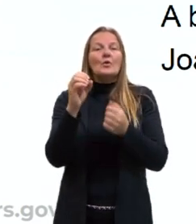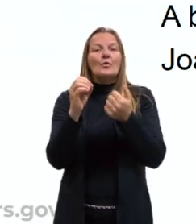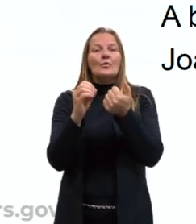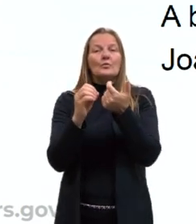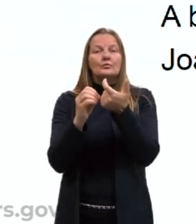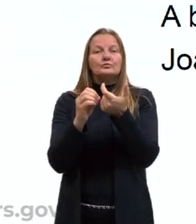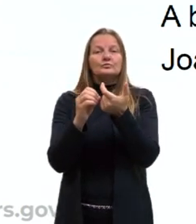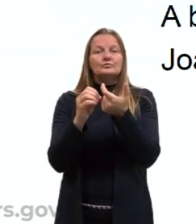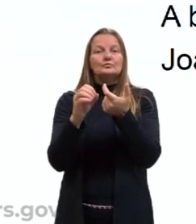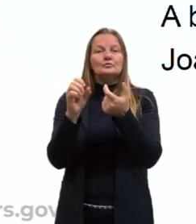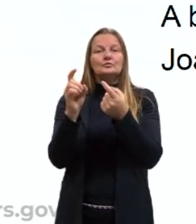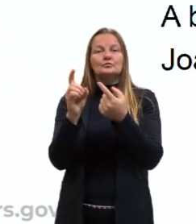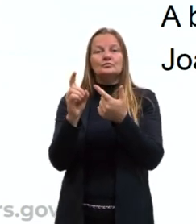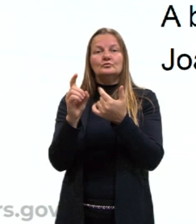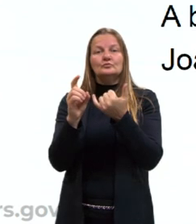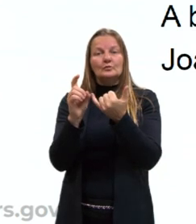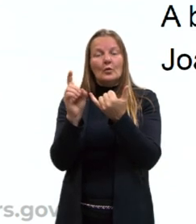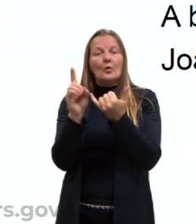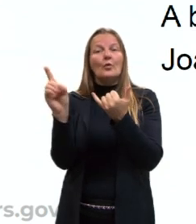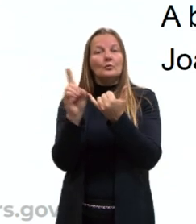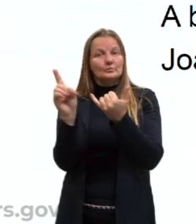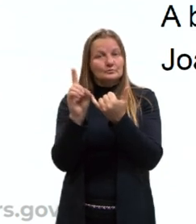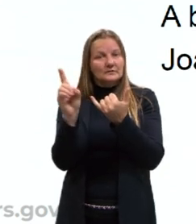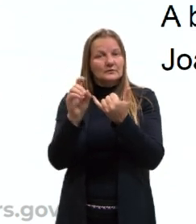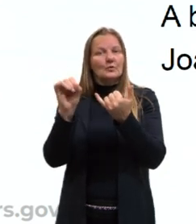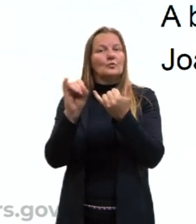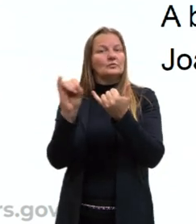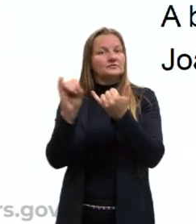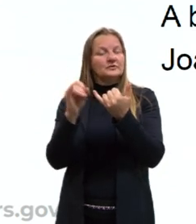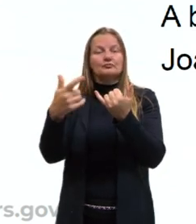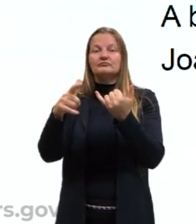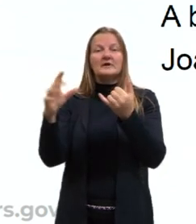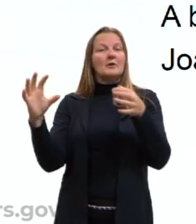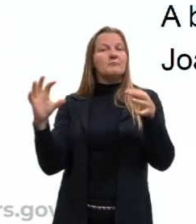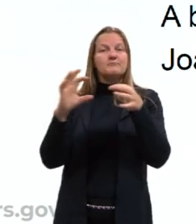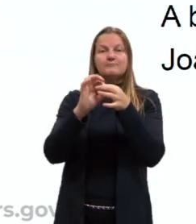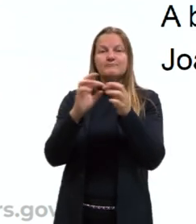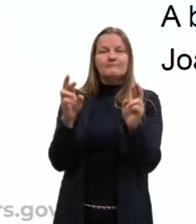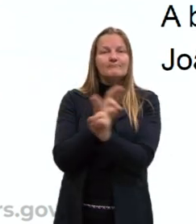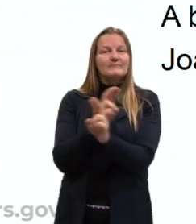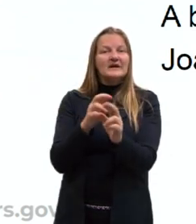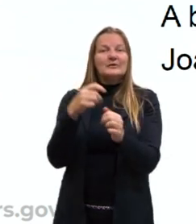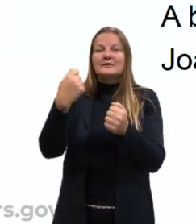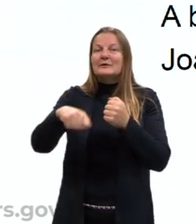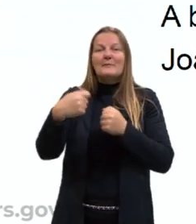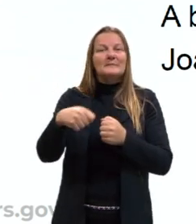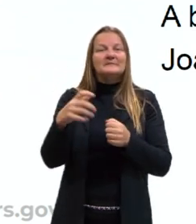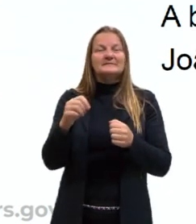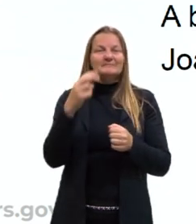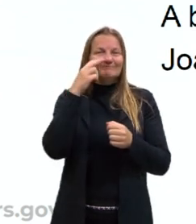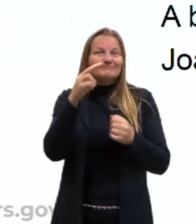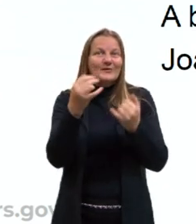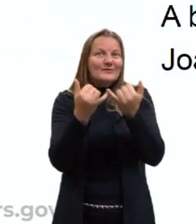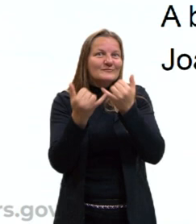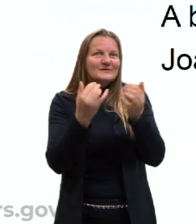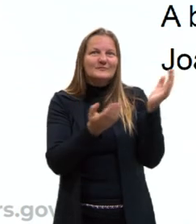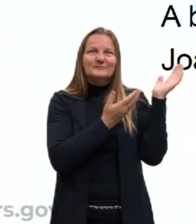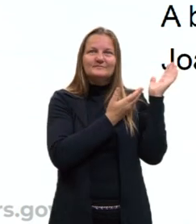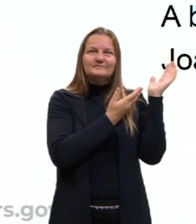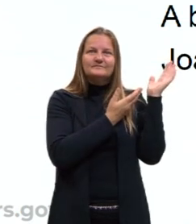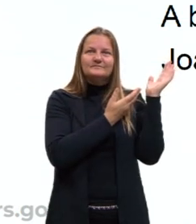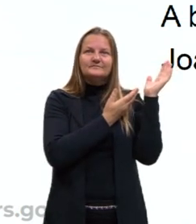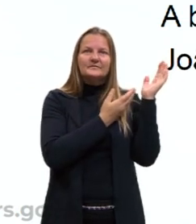seja direto ou indireto, relacionado a eles diretamente. Olhem ali os três exemplos que eu coloquei.